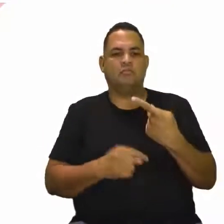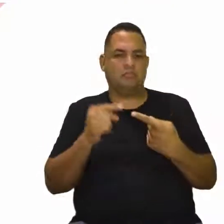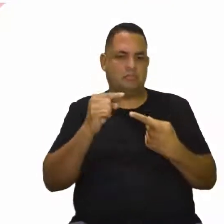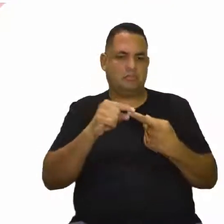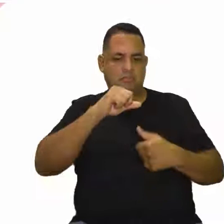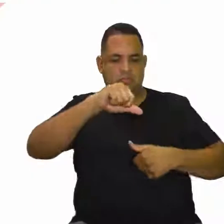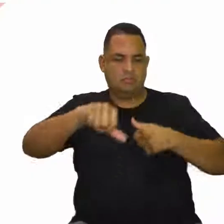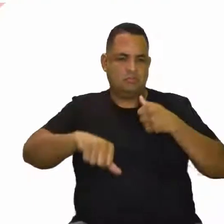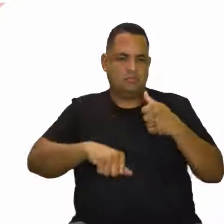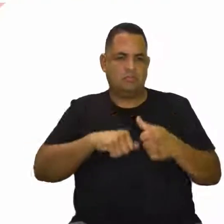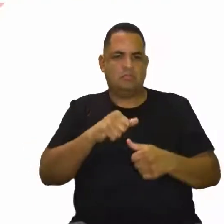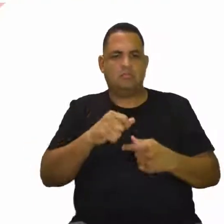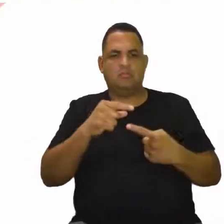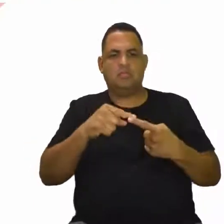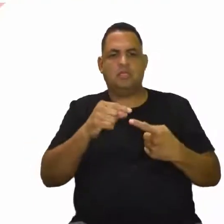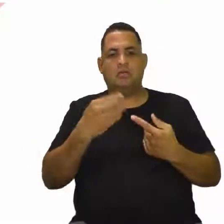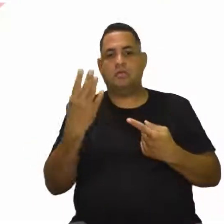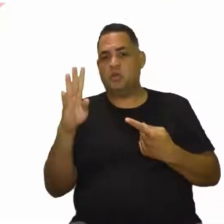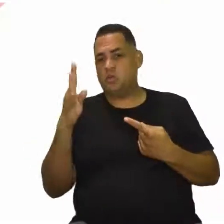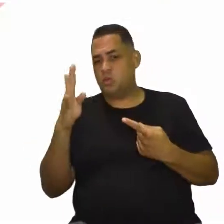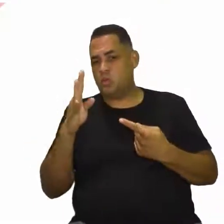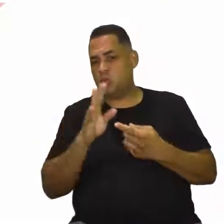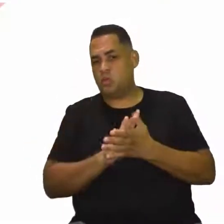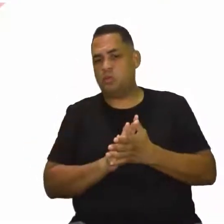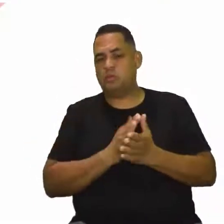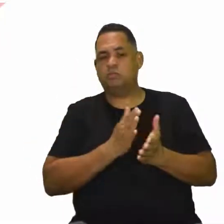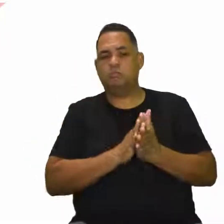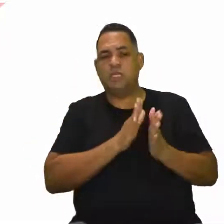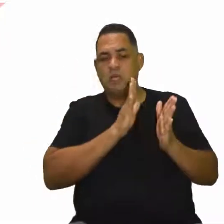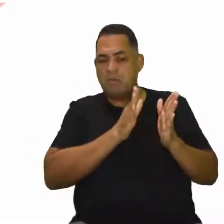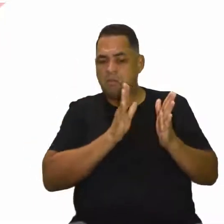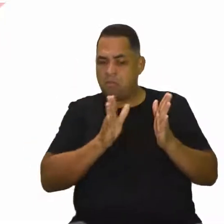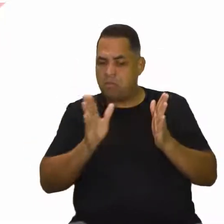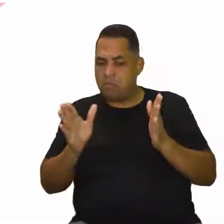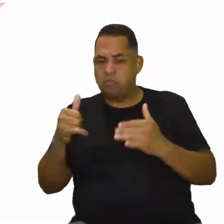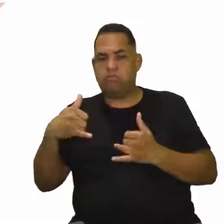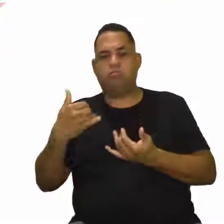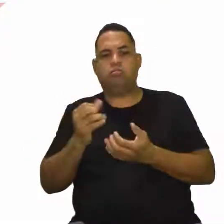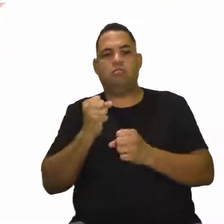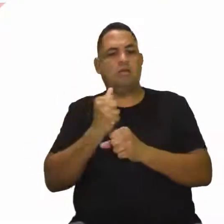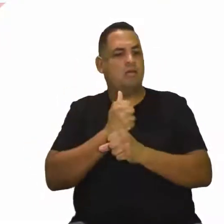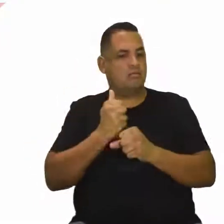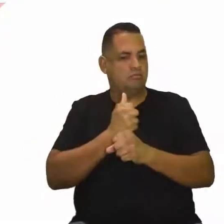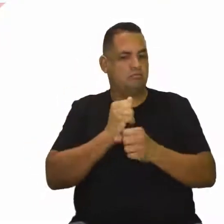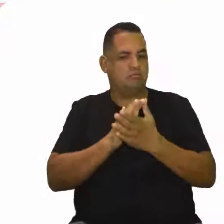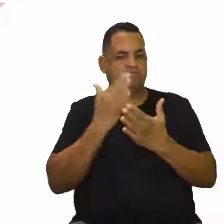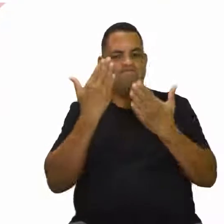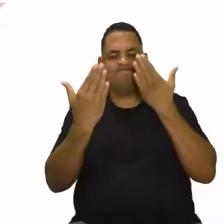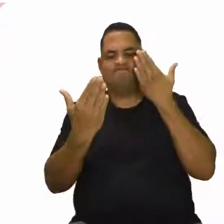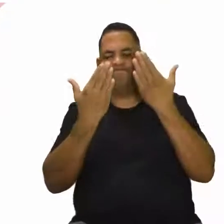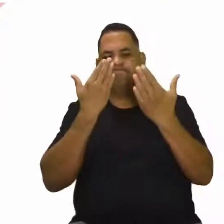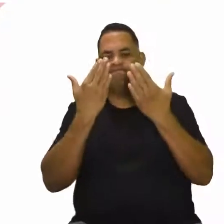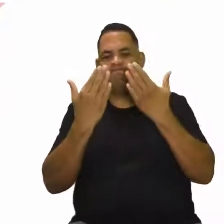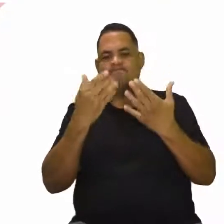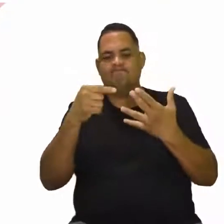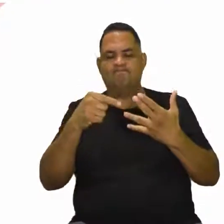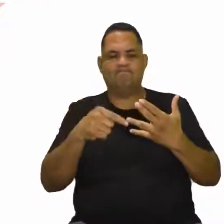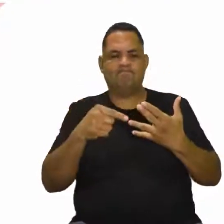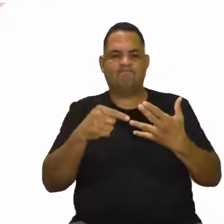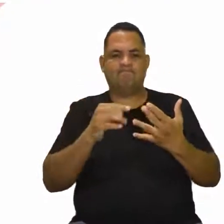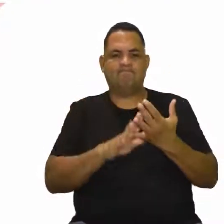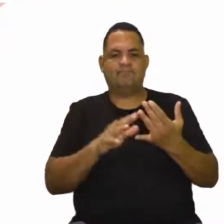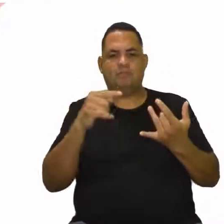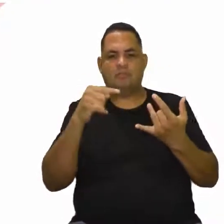alterações biológicas, as alterações cronológicas, as alterações psicológicas